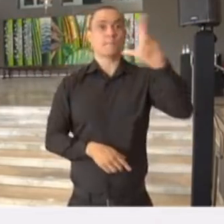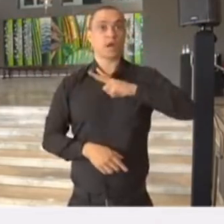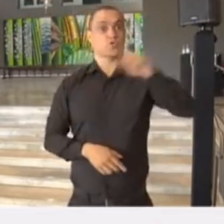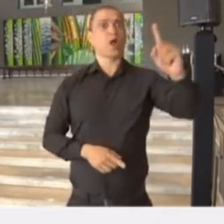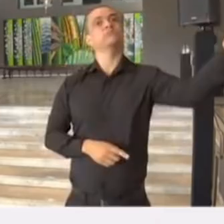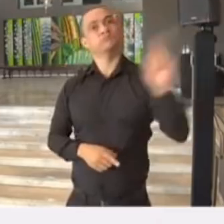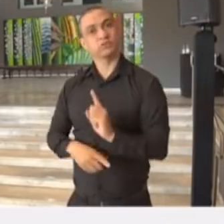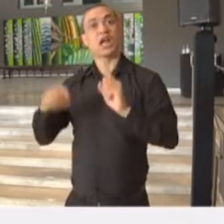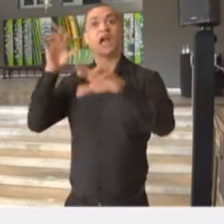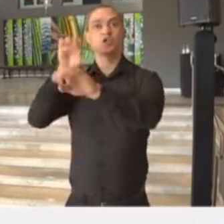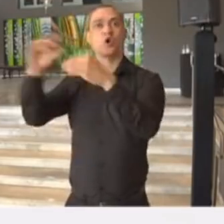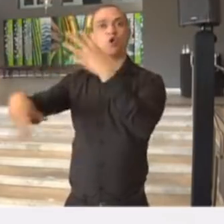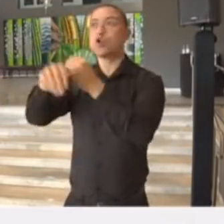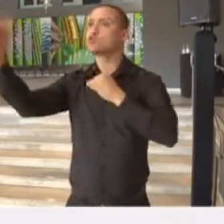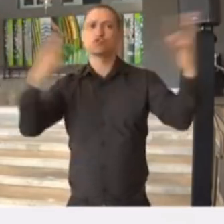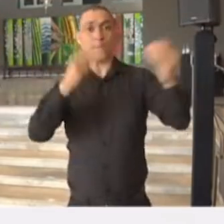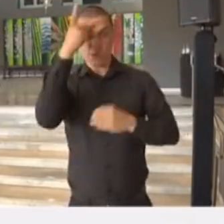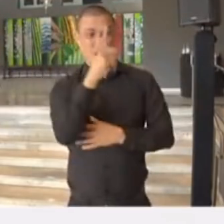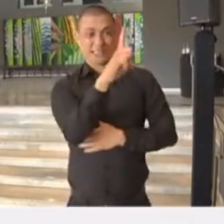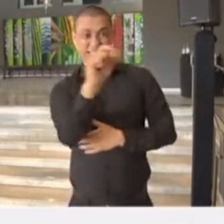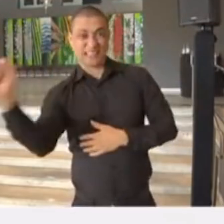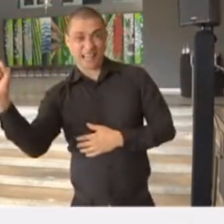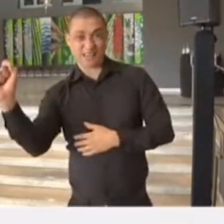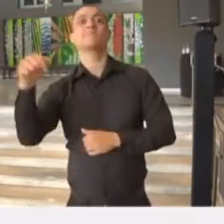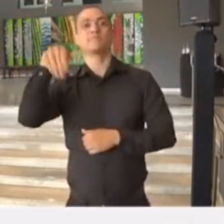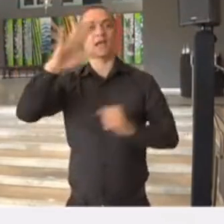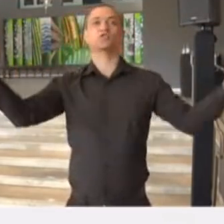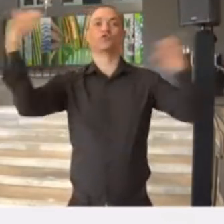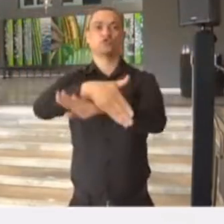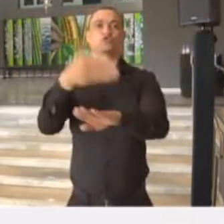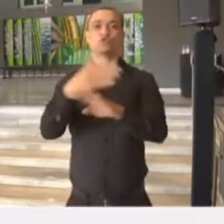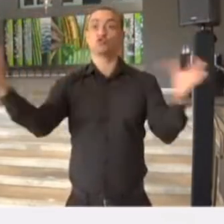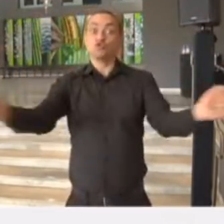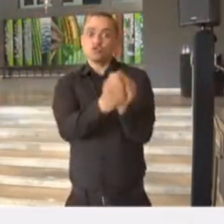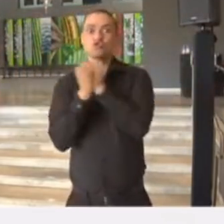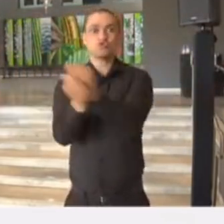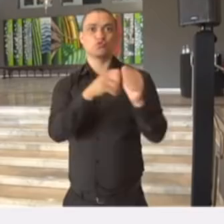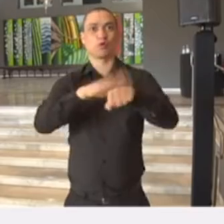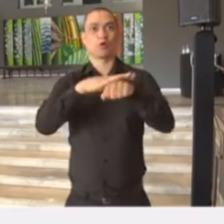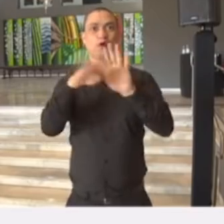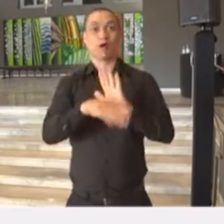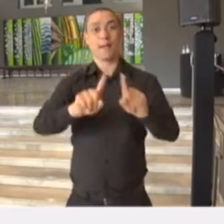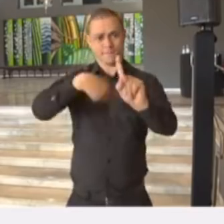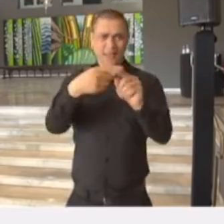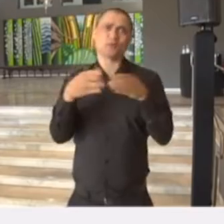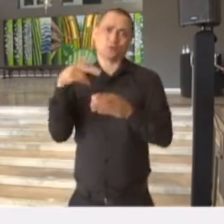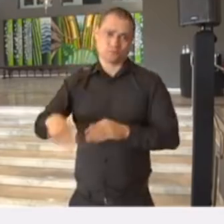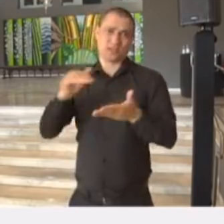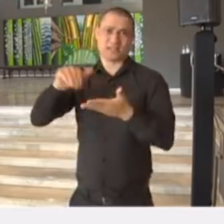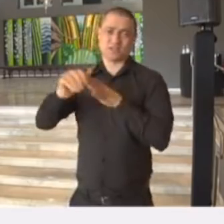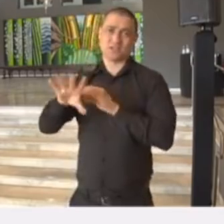representantes da educação complementar, são mais de 100 pessoas envolvidas nesta construção, além da equipe própria, da